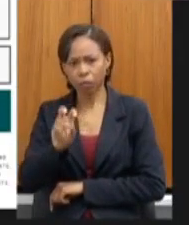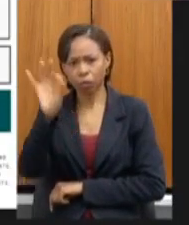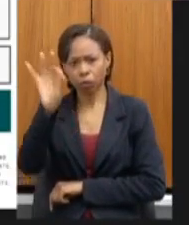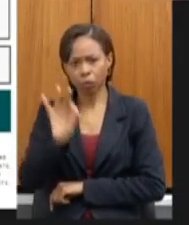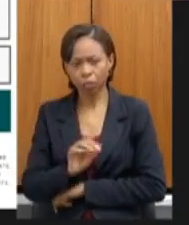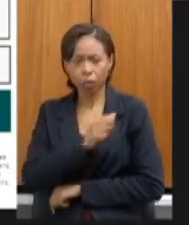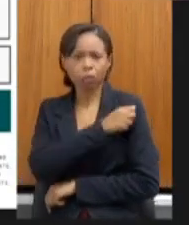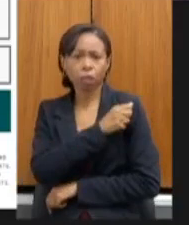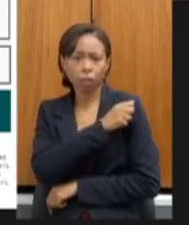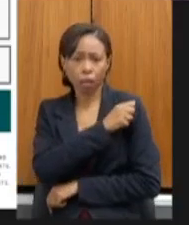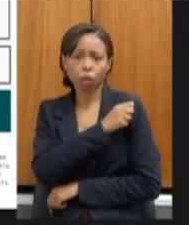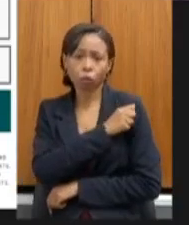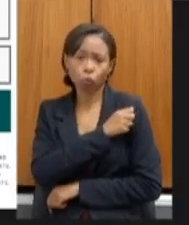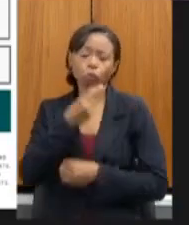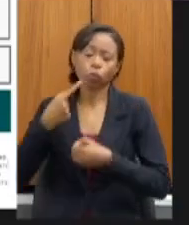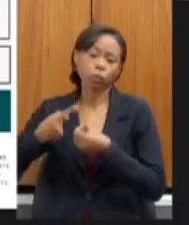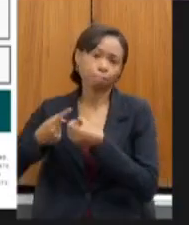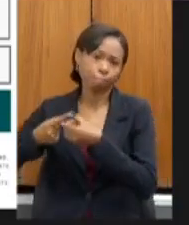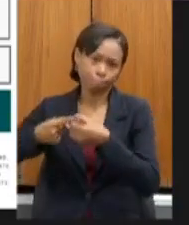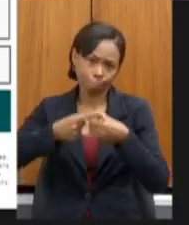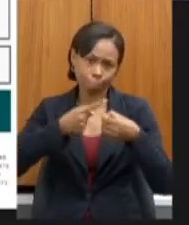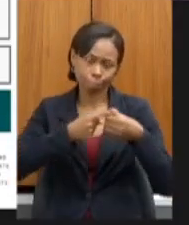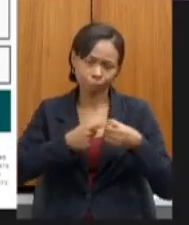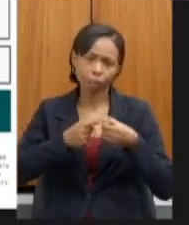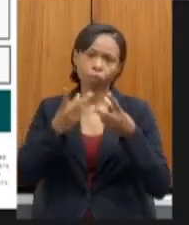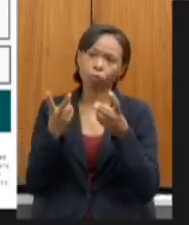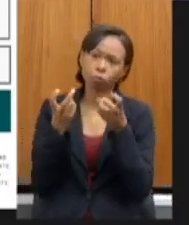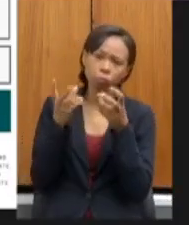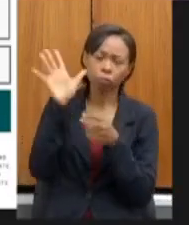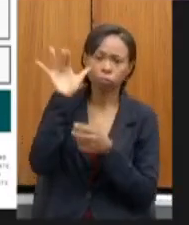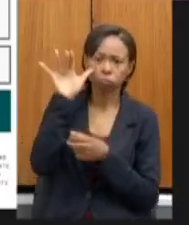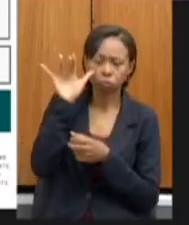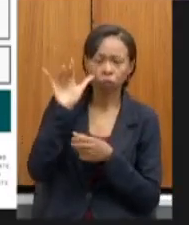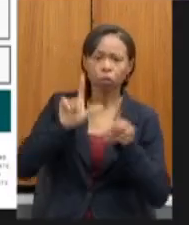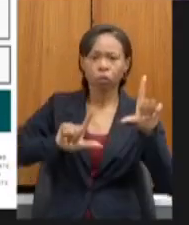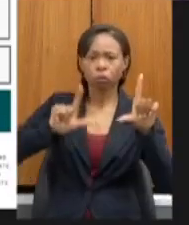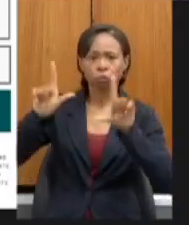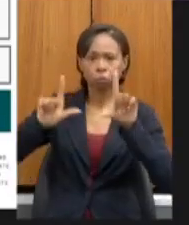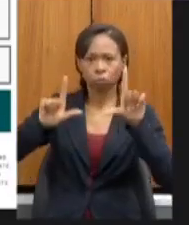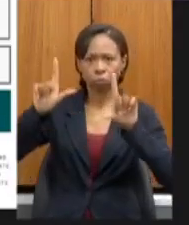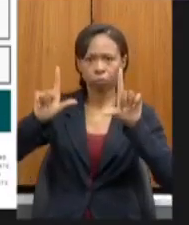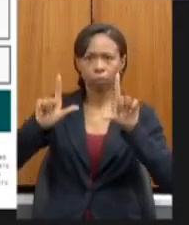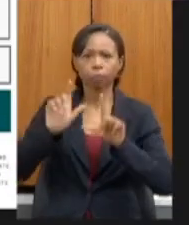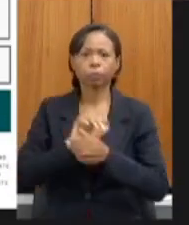residindo em municípios que transmitem o programa Se Liga na Educação por favor